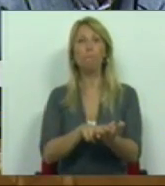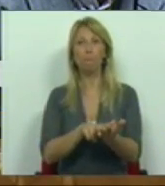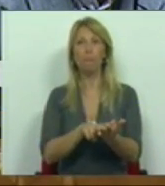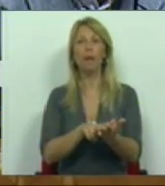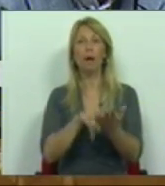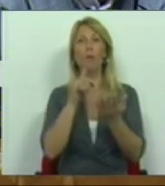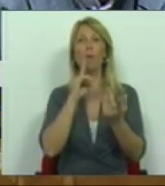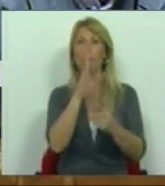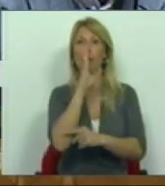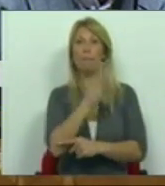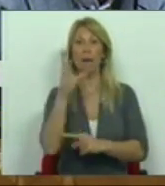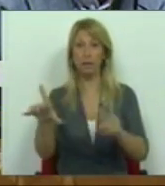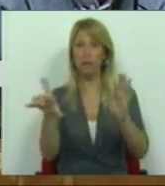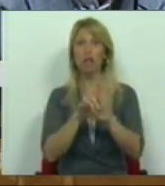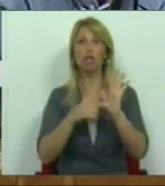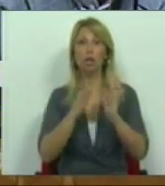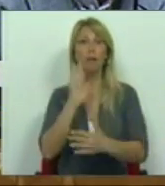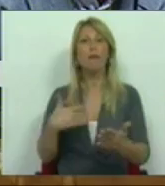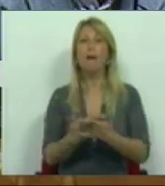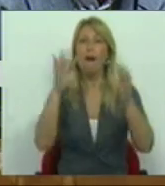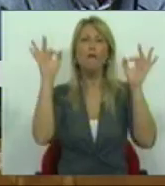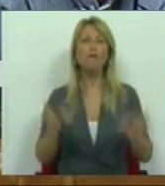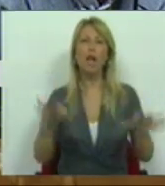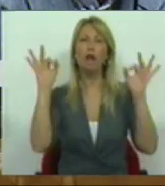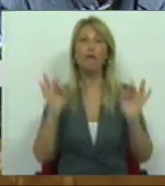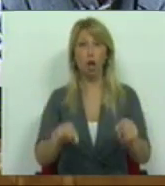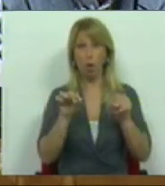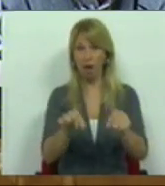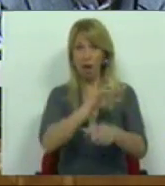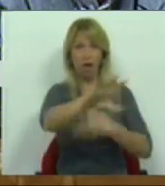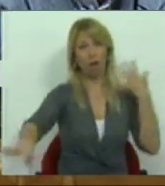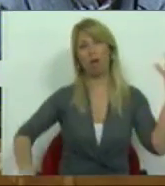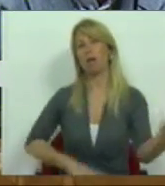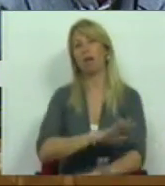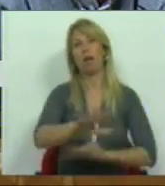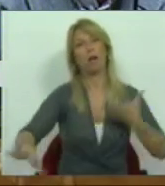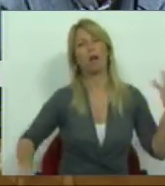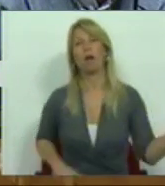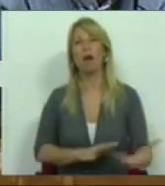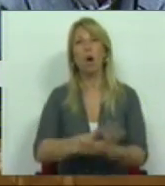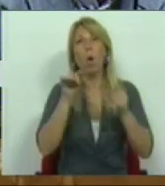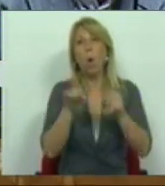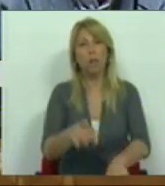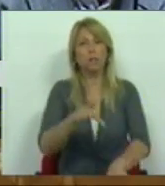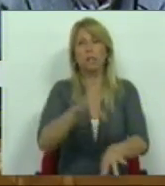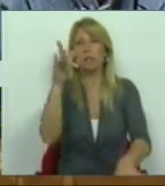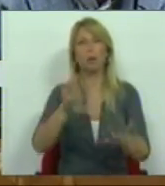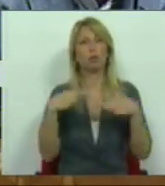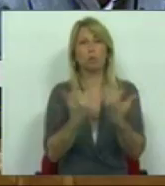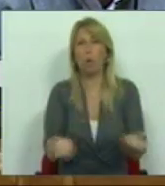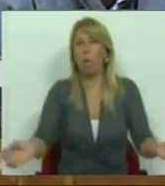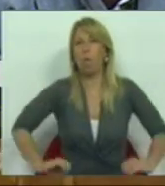legislativo que acaba de vez com este regabove, com esta insensibilidade social, dando